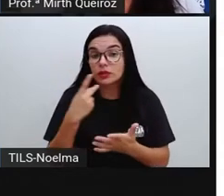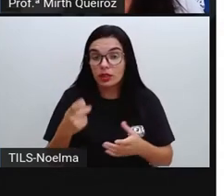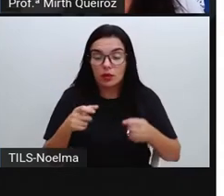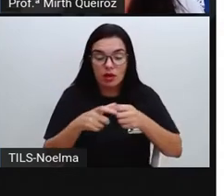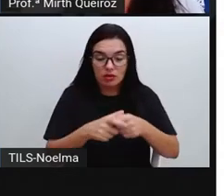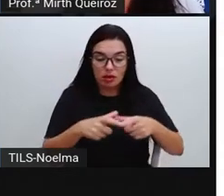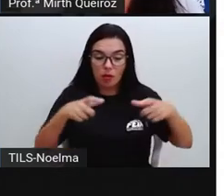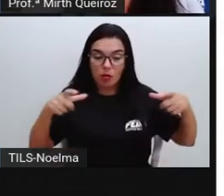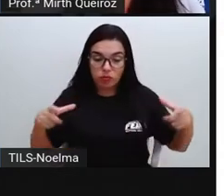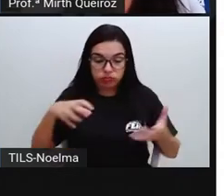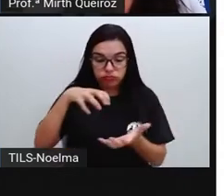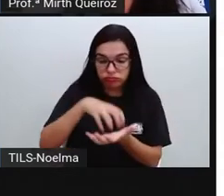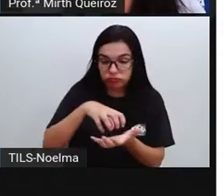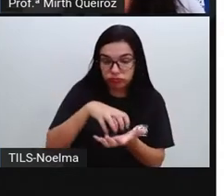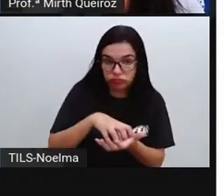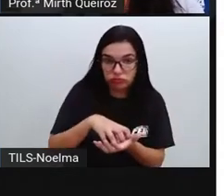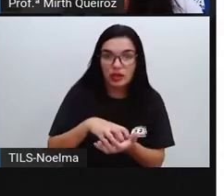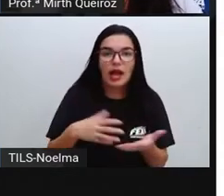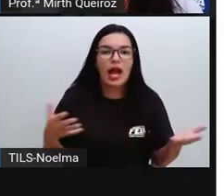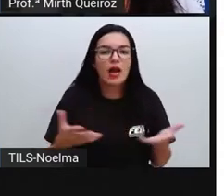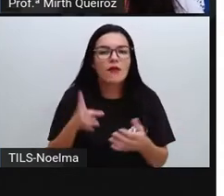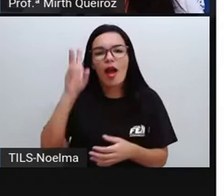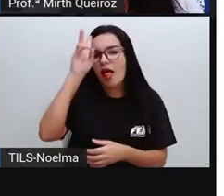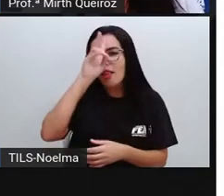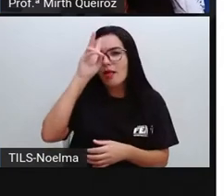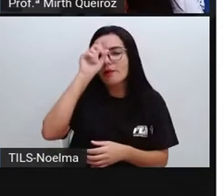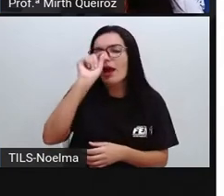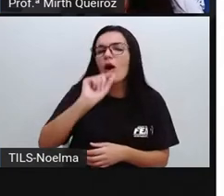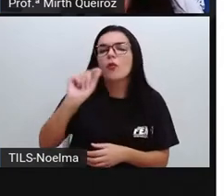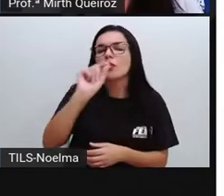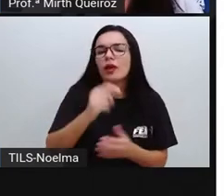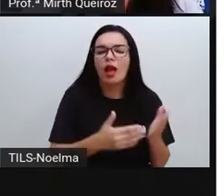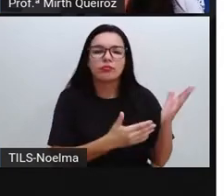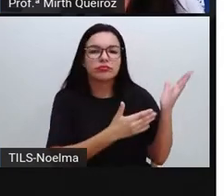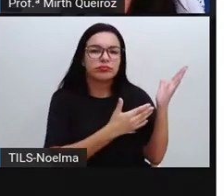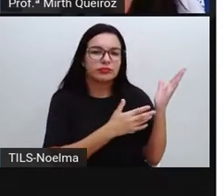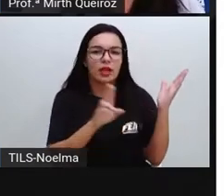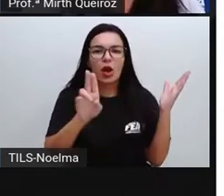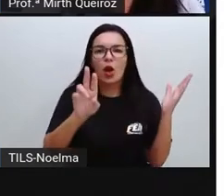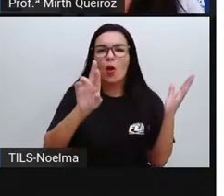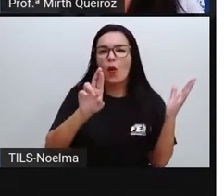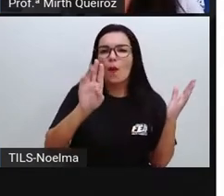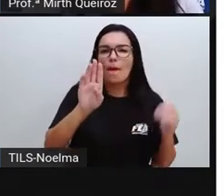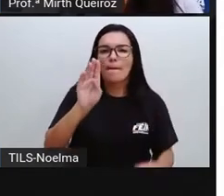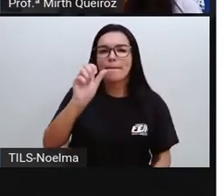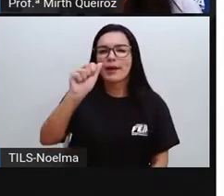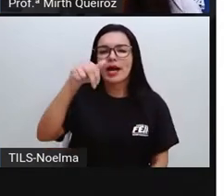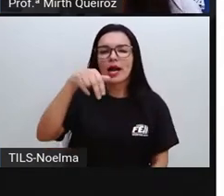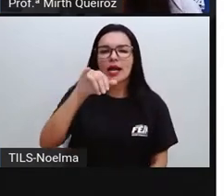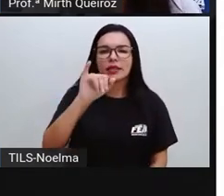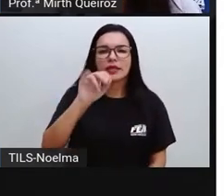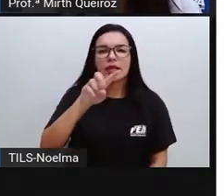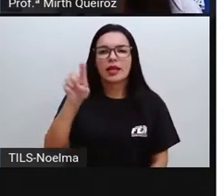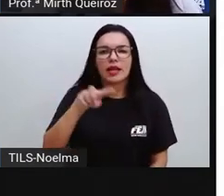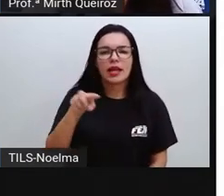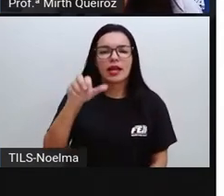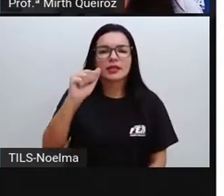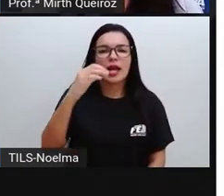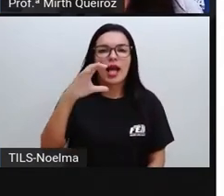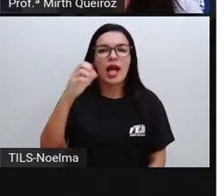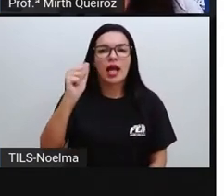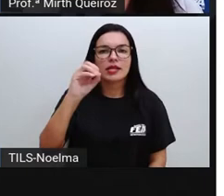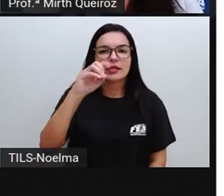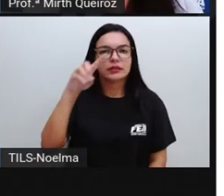processo e vamos relembrar aí sobre o que nós falamos. Nós falamos o que é urbanização? O que é